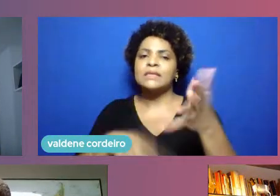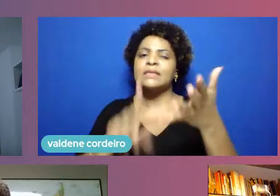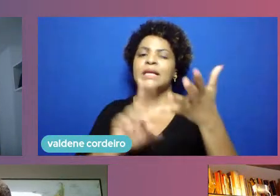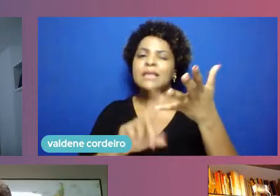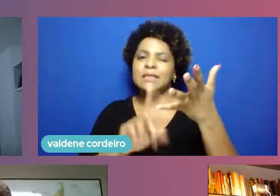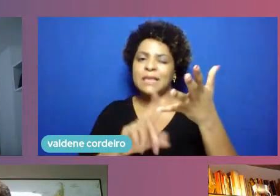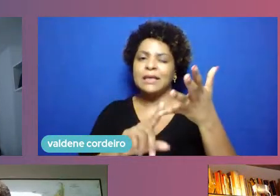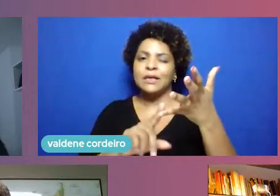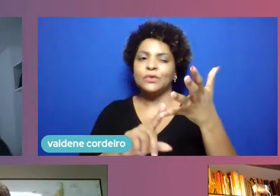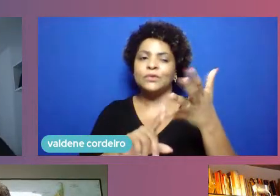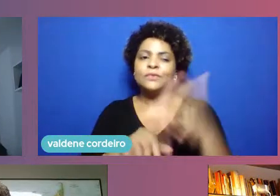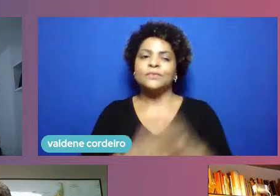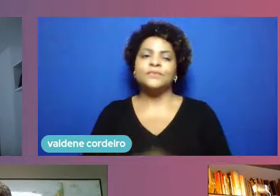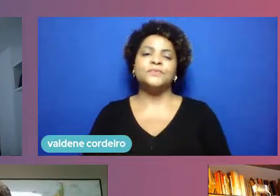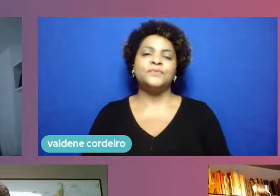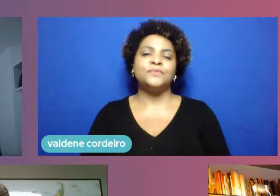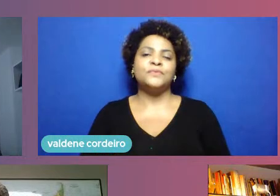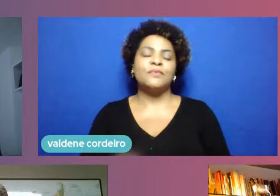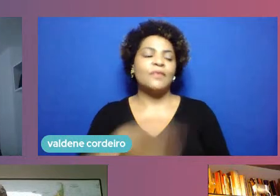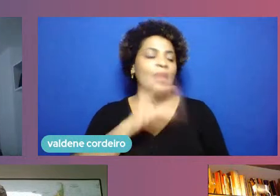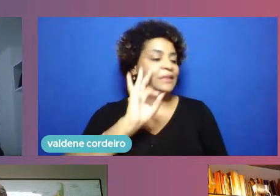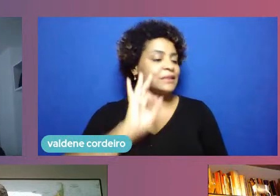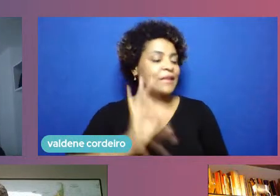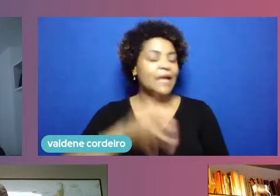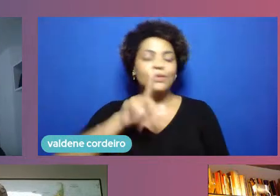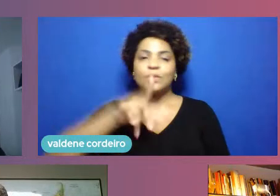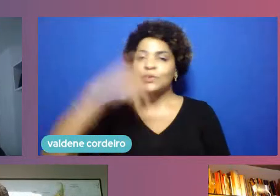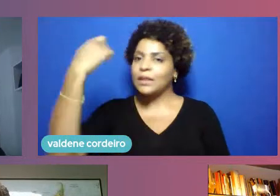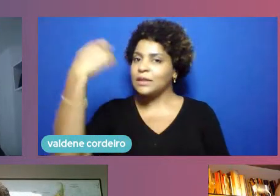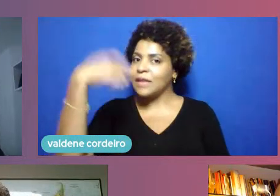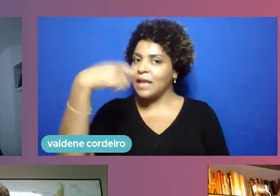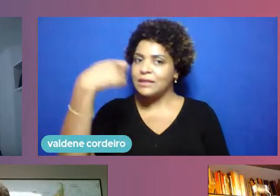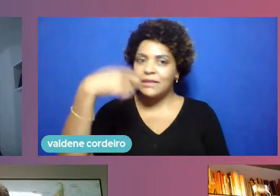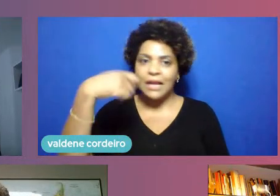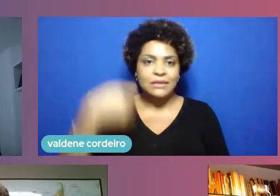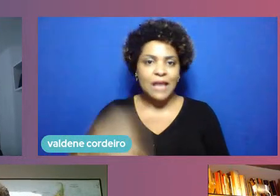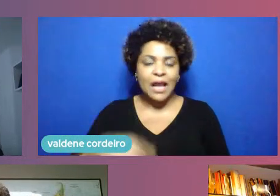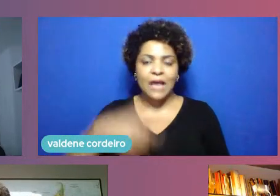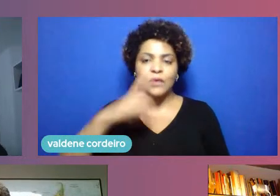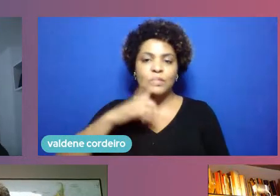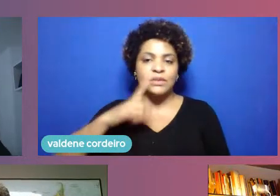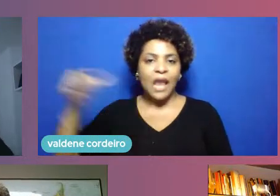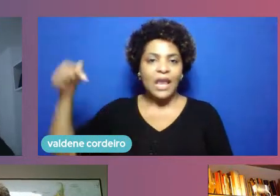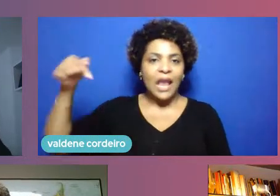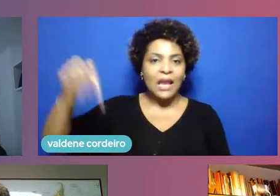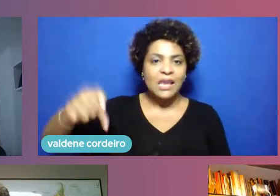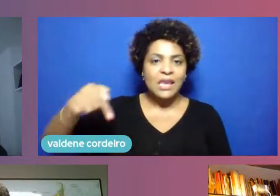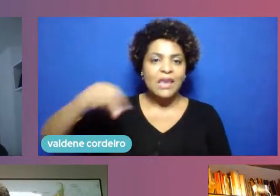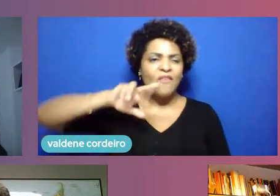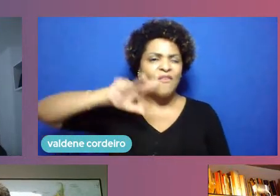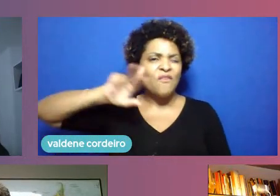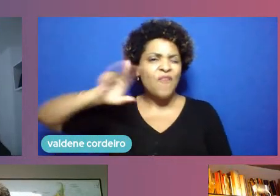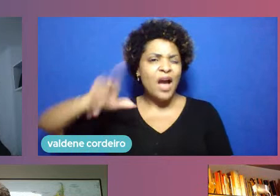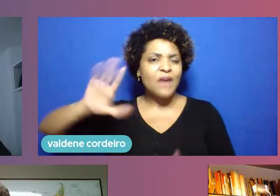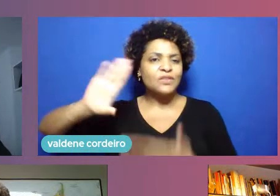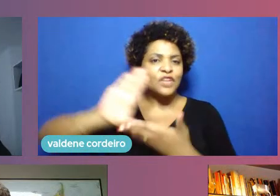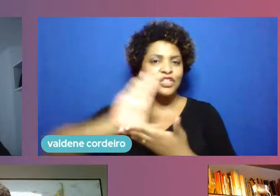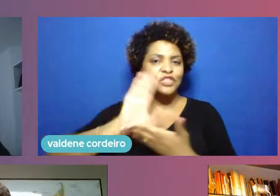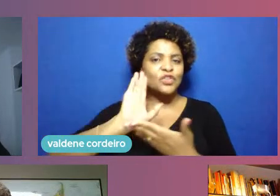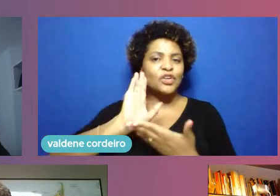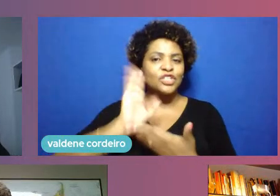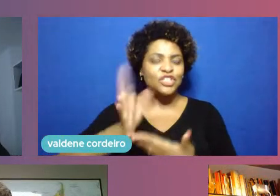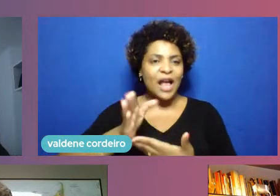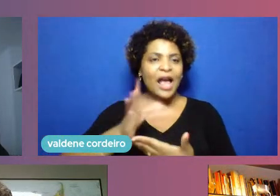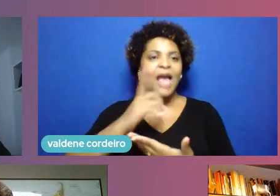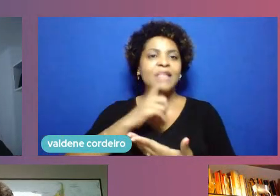isso é absolutamente essencial e como vocês sabem nós temos aqui vários investidores já inclusive uma seção regional do